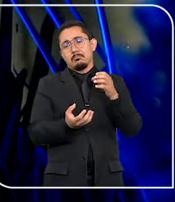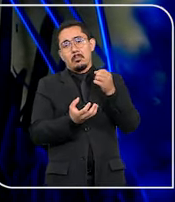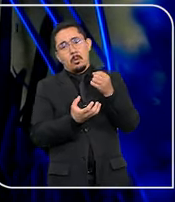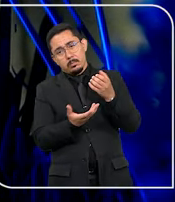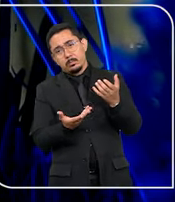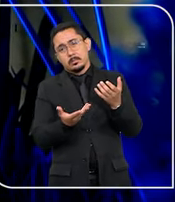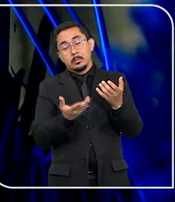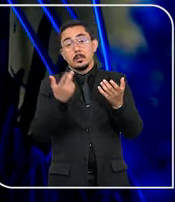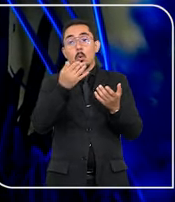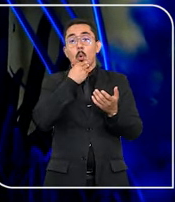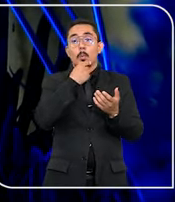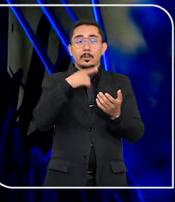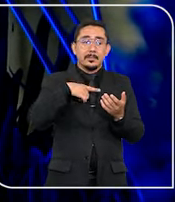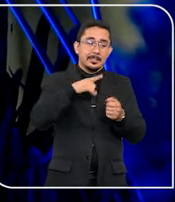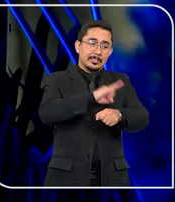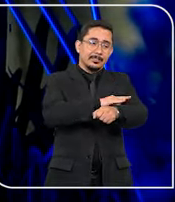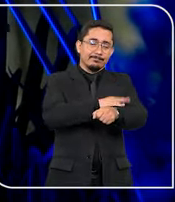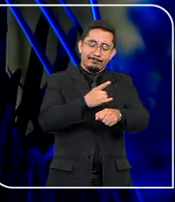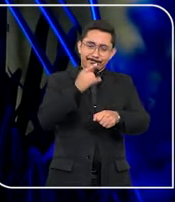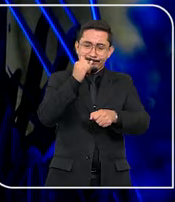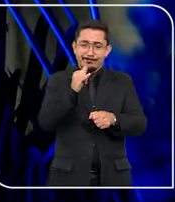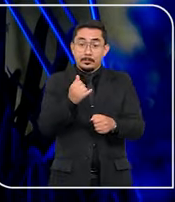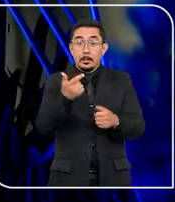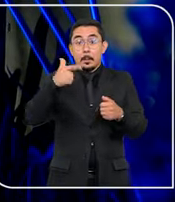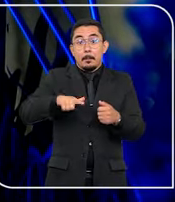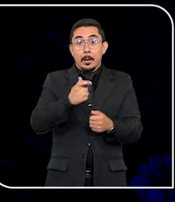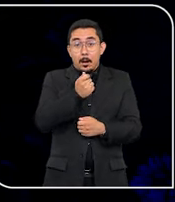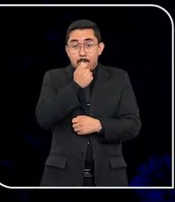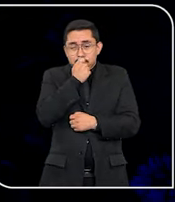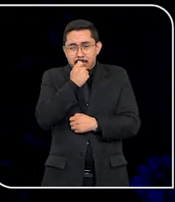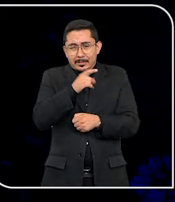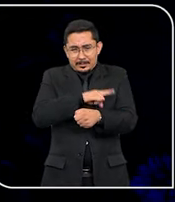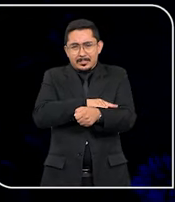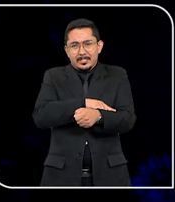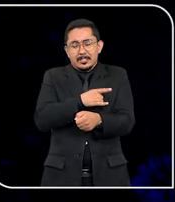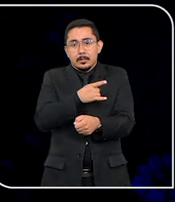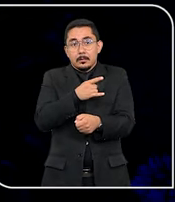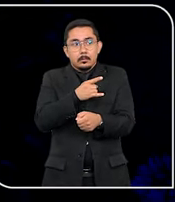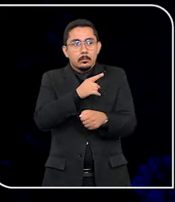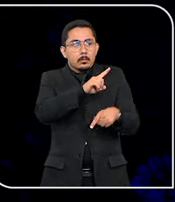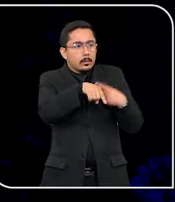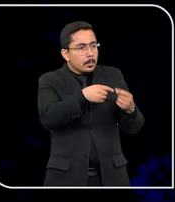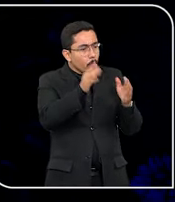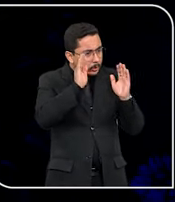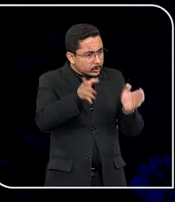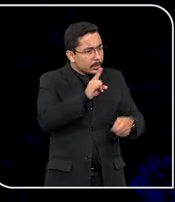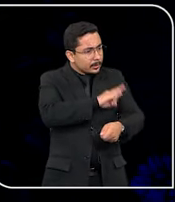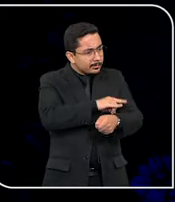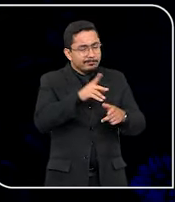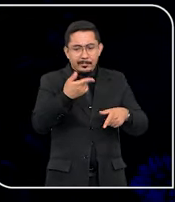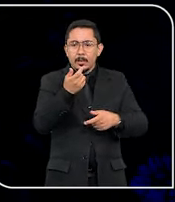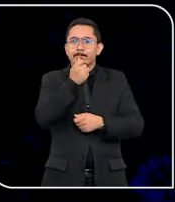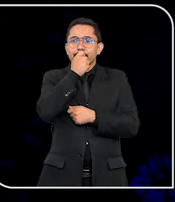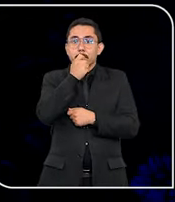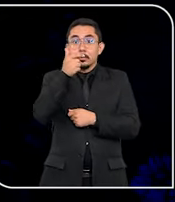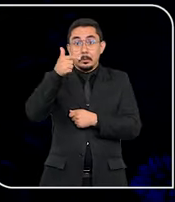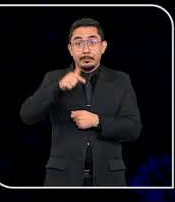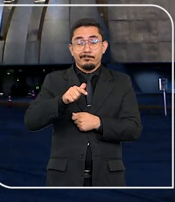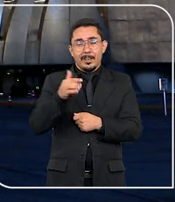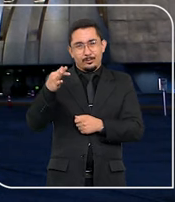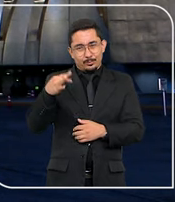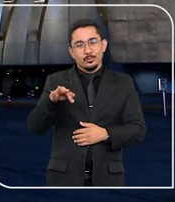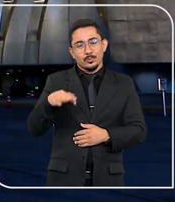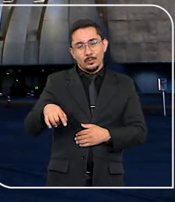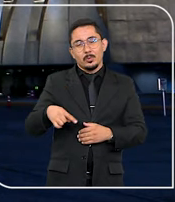dificuldades para urinar, sensação de bexiga cheia, mesmo depois de ir ao banheiro, e dores na